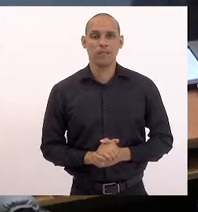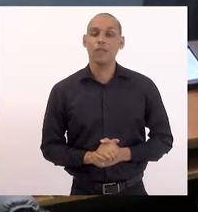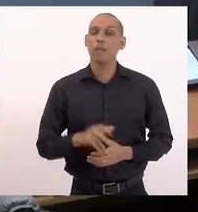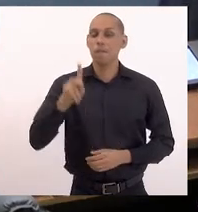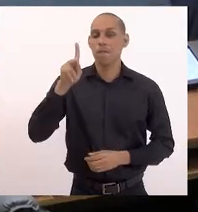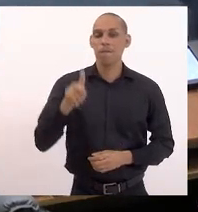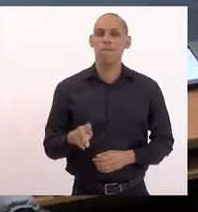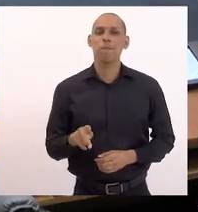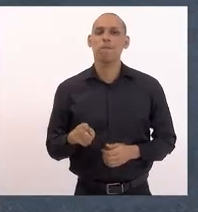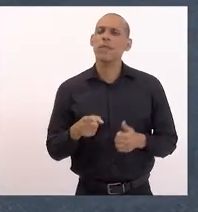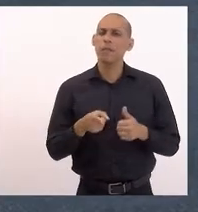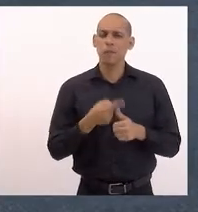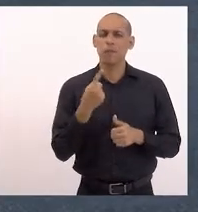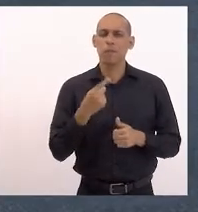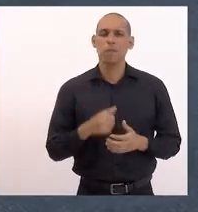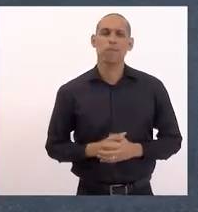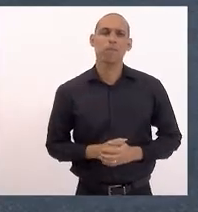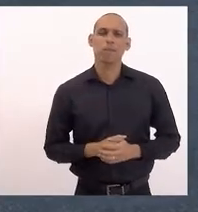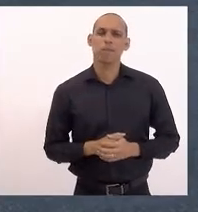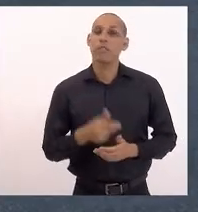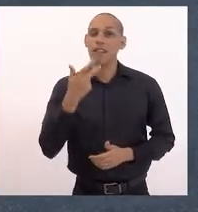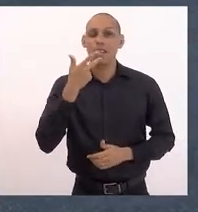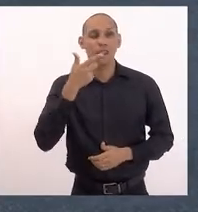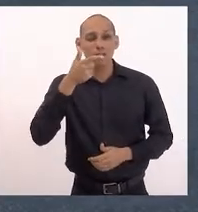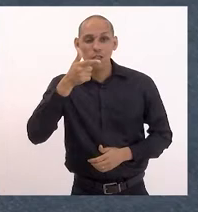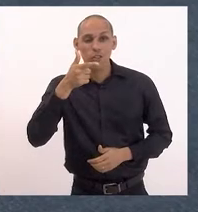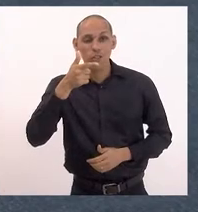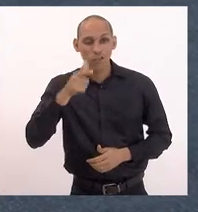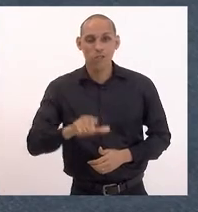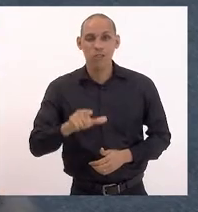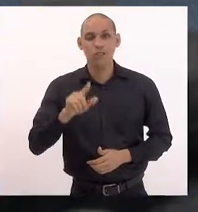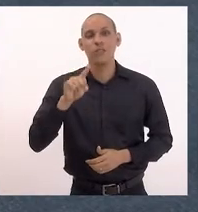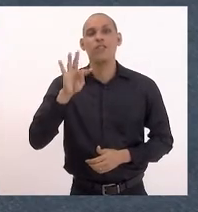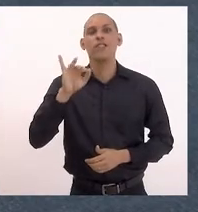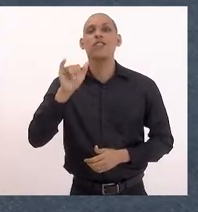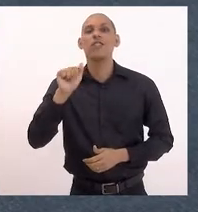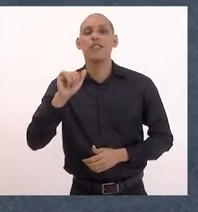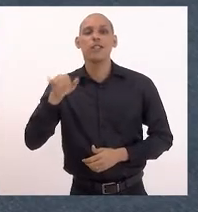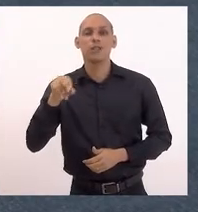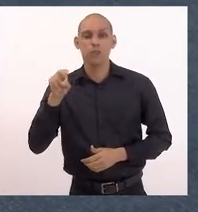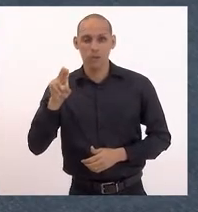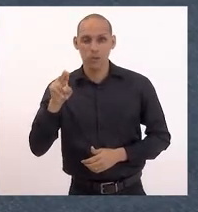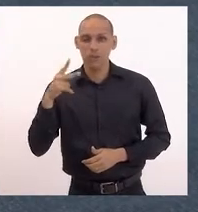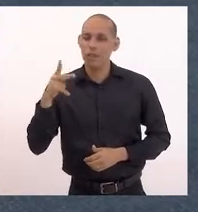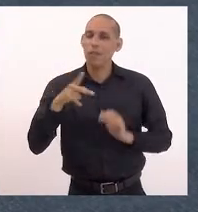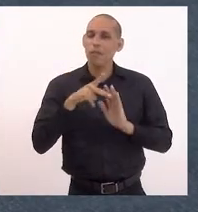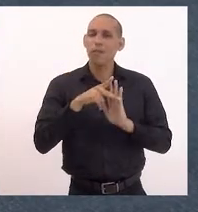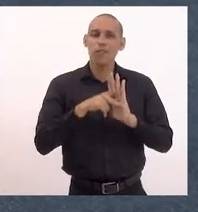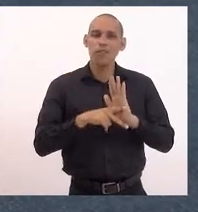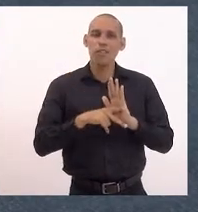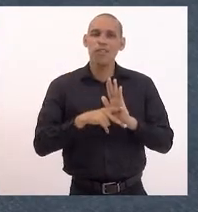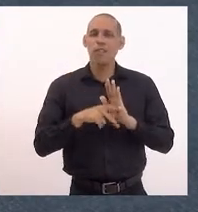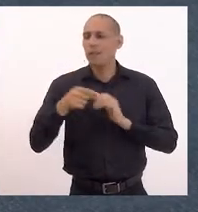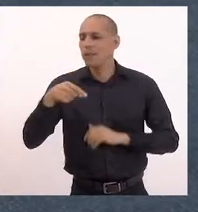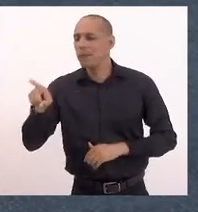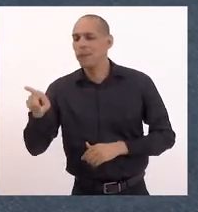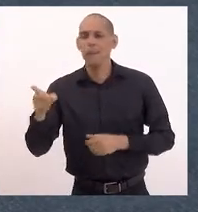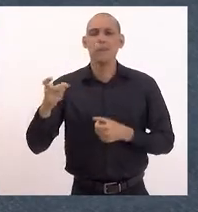Presidente, primeiro, falar de novo, Tia Ju, do seu projeto. Já foi, voltou,